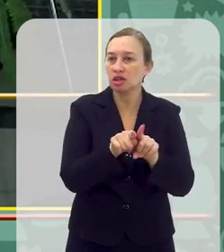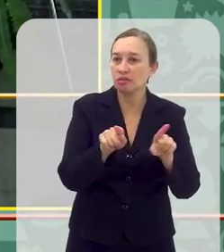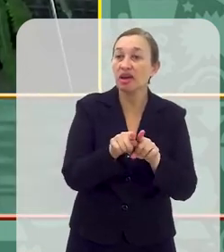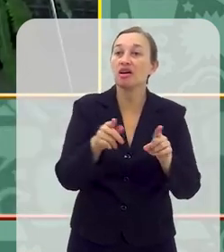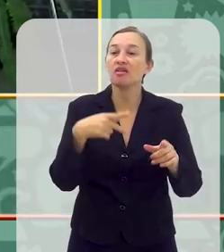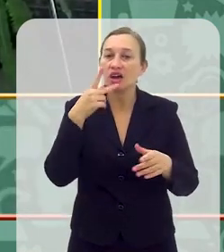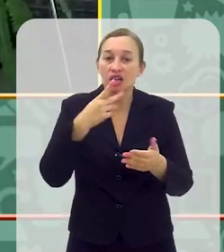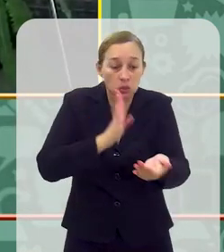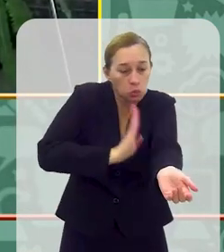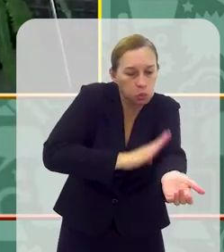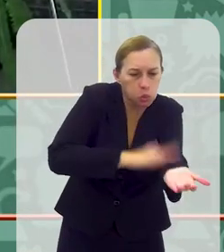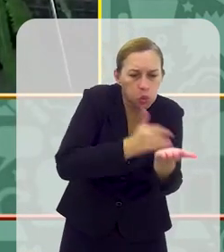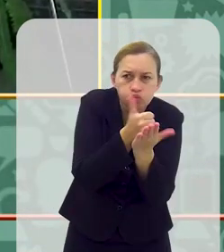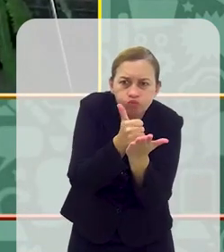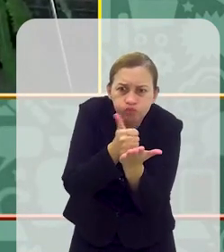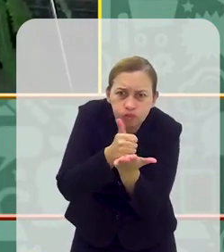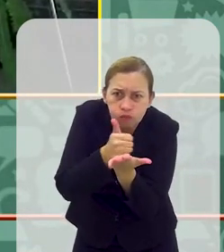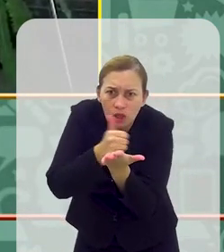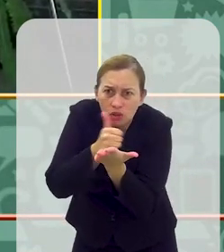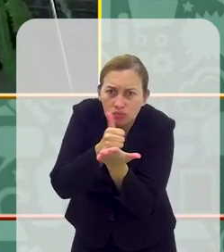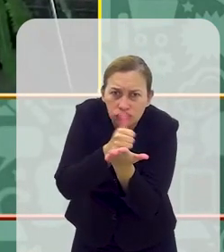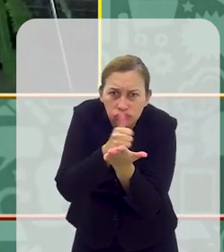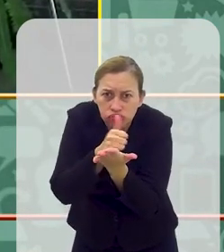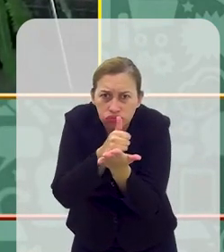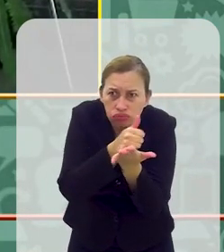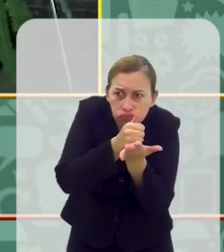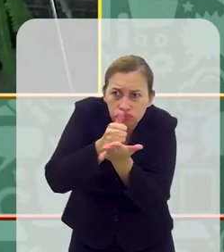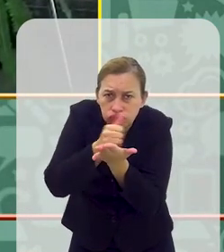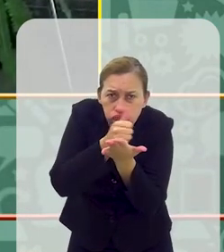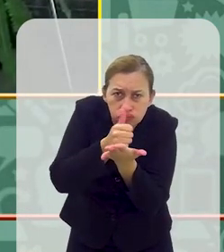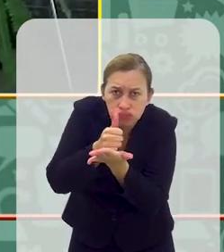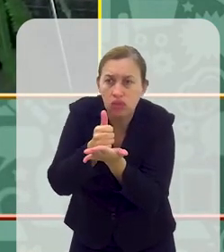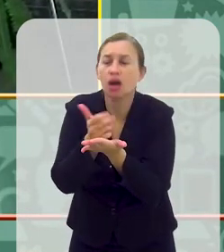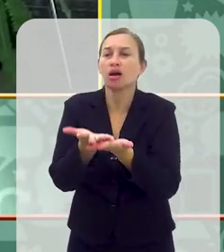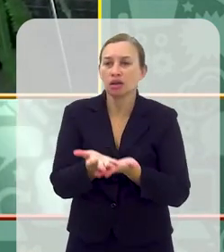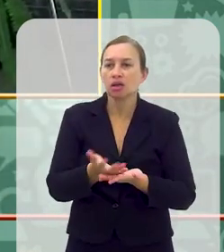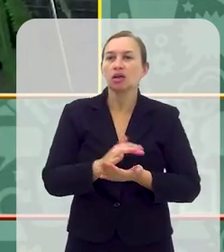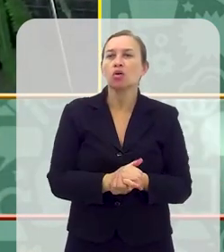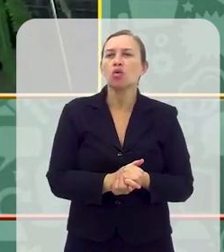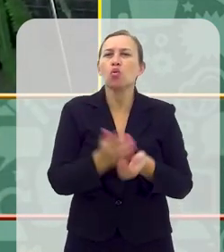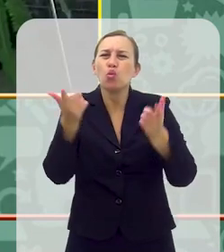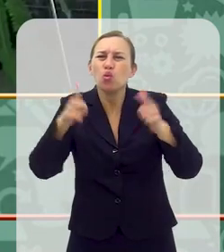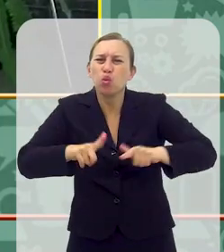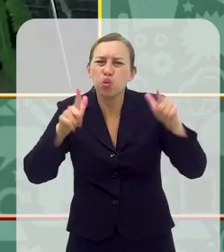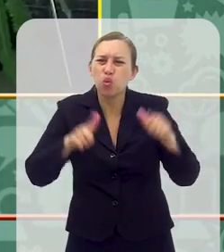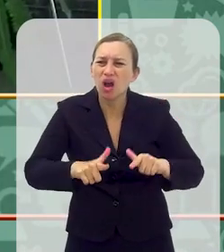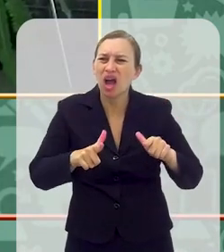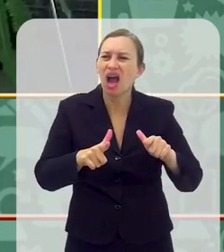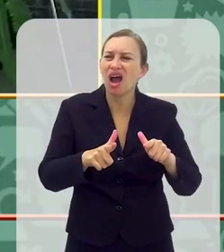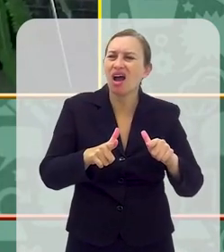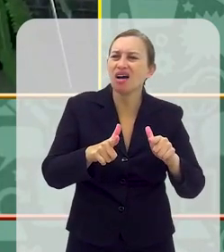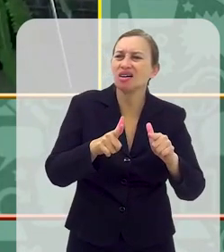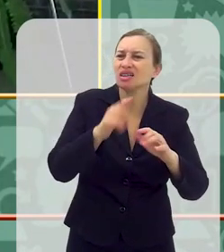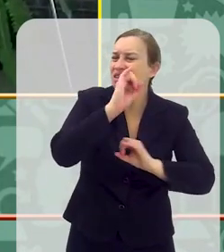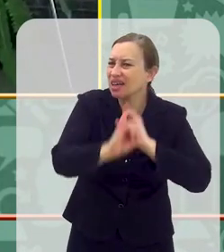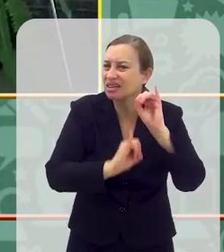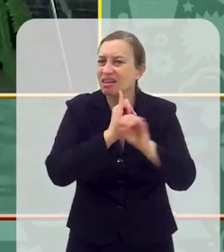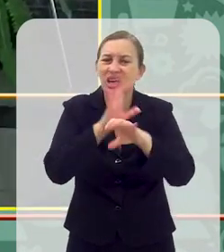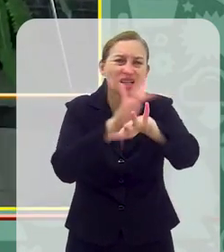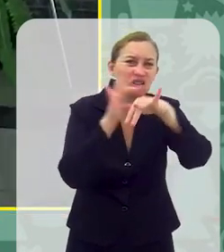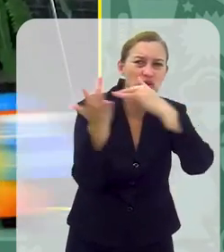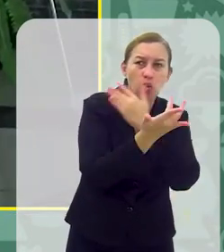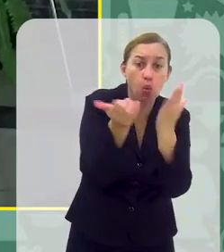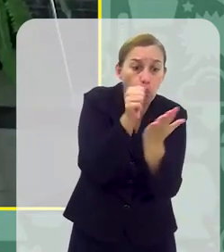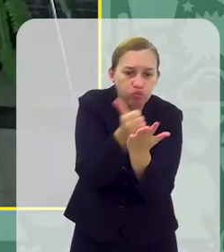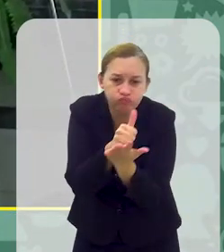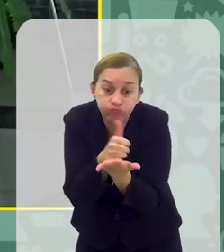dependência de jogo De videogame Então esse é um risco Como o ambiente da internet